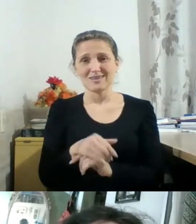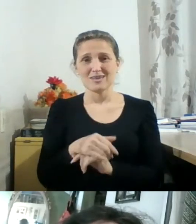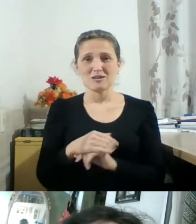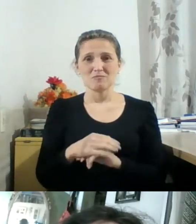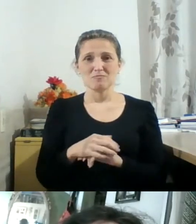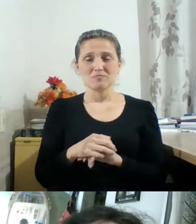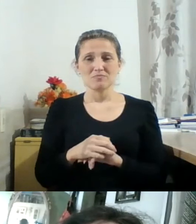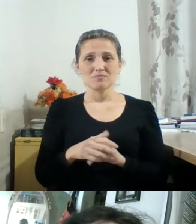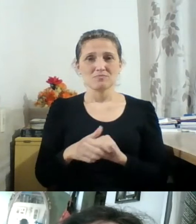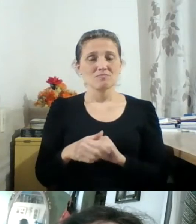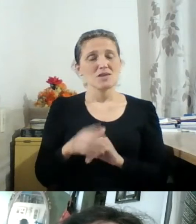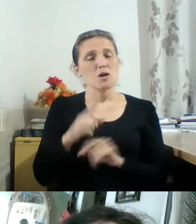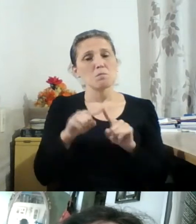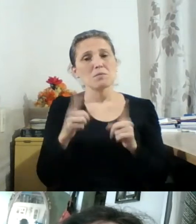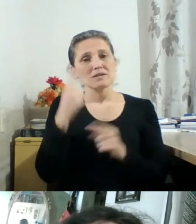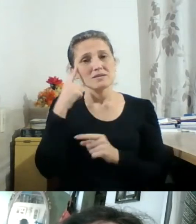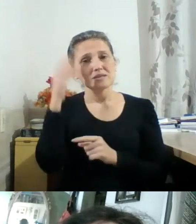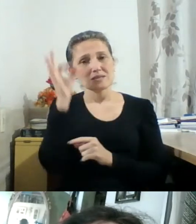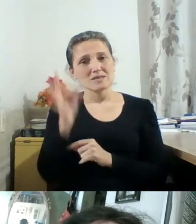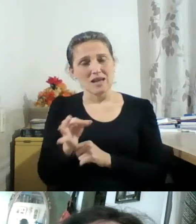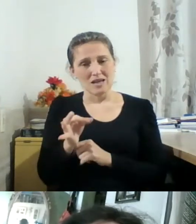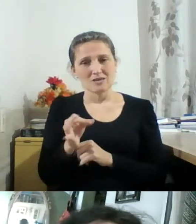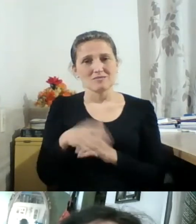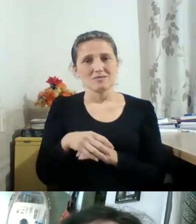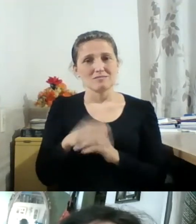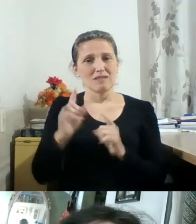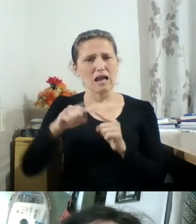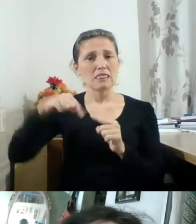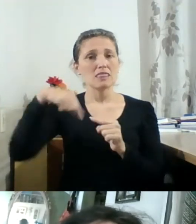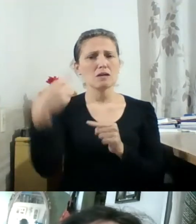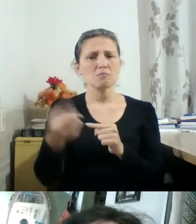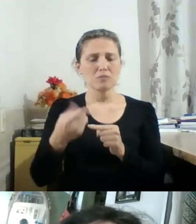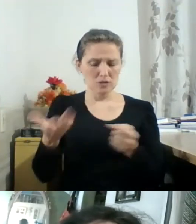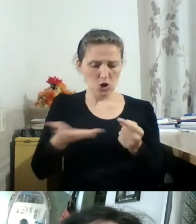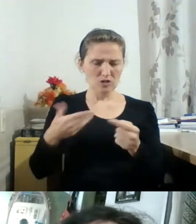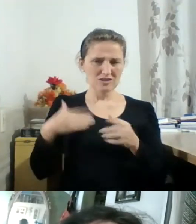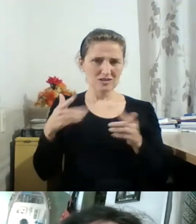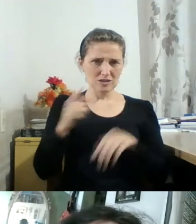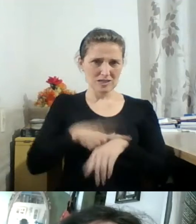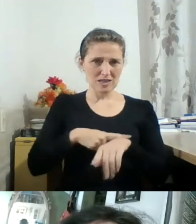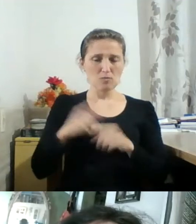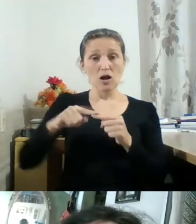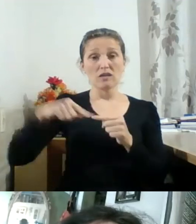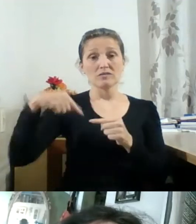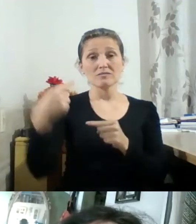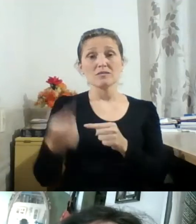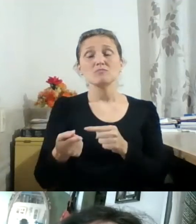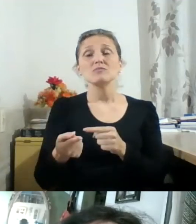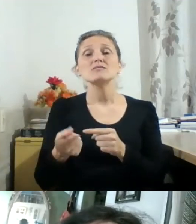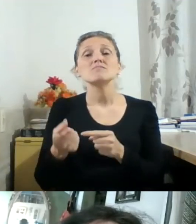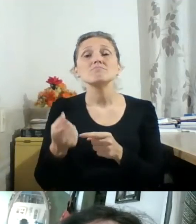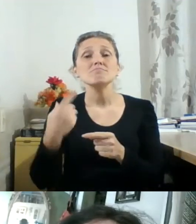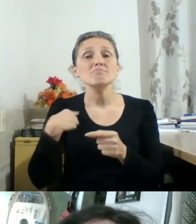com certeza, depois de nós, depois do nosso tempo, depois de chegarmos à última